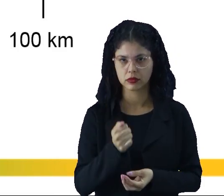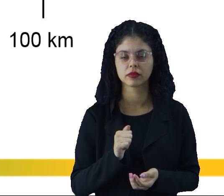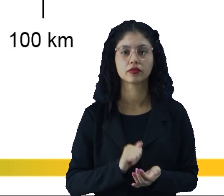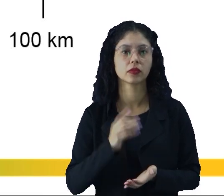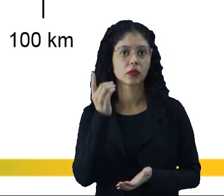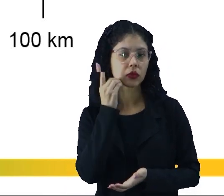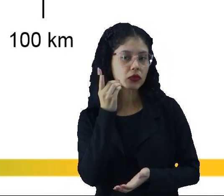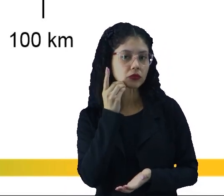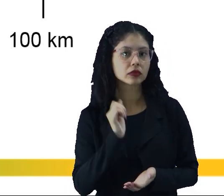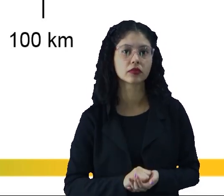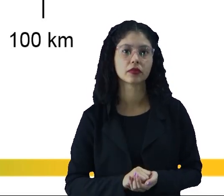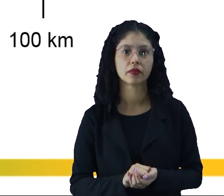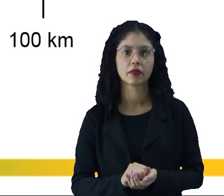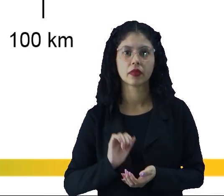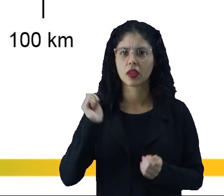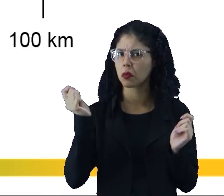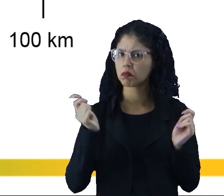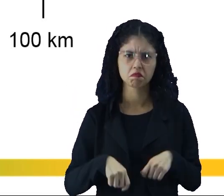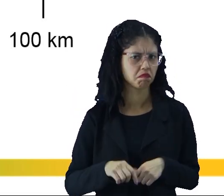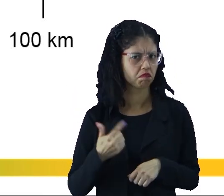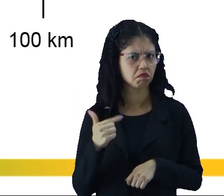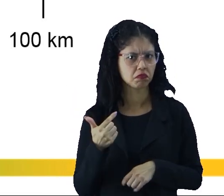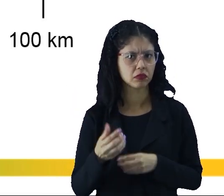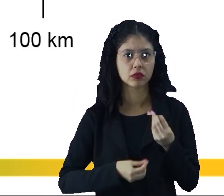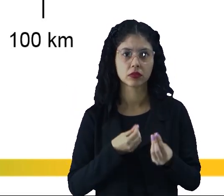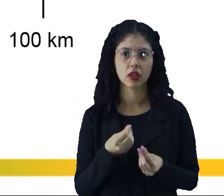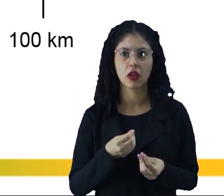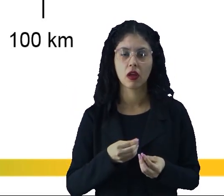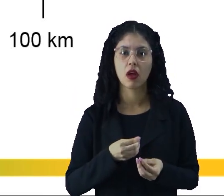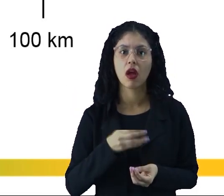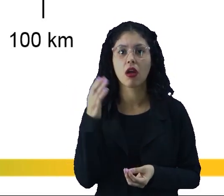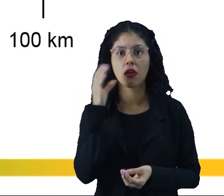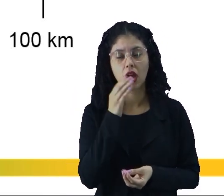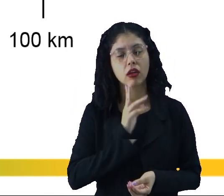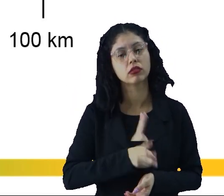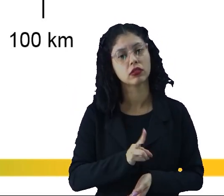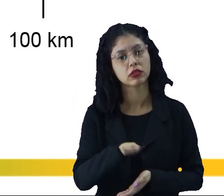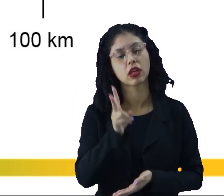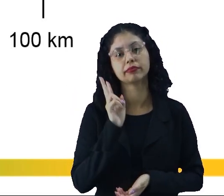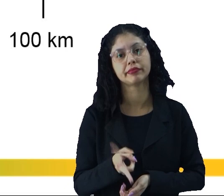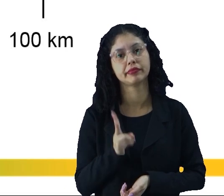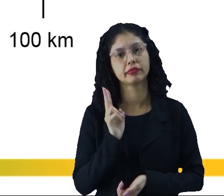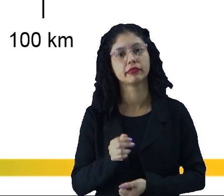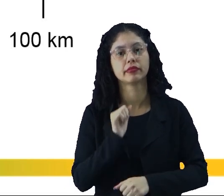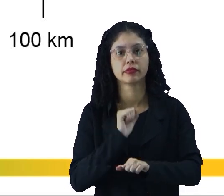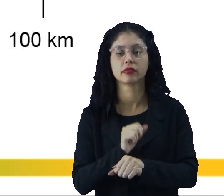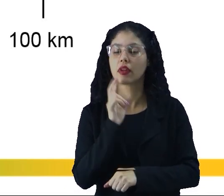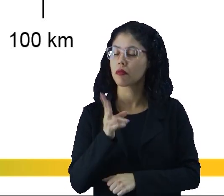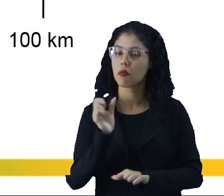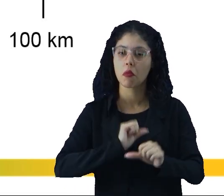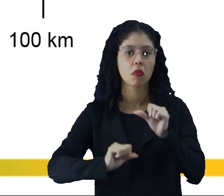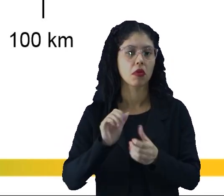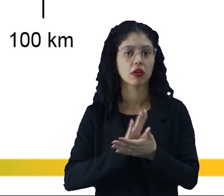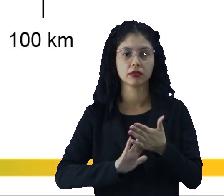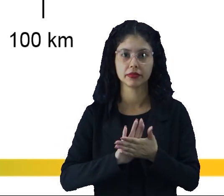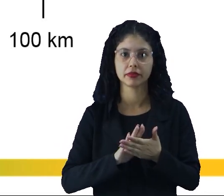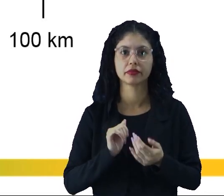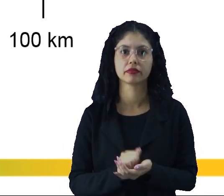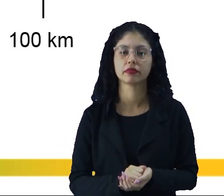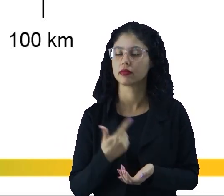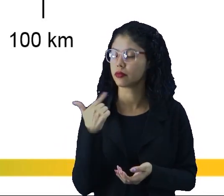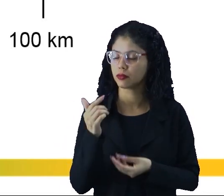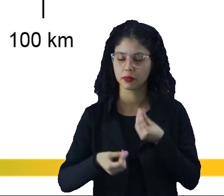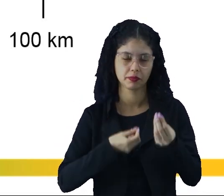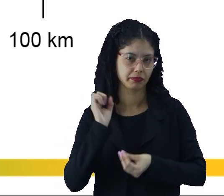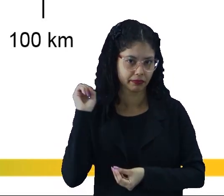no nosso dia a dia, talvez isso seja impossível. Um carro manter uma velocidade sempre constante e não mudar. A gente sabe que